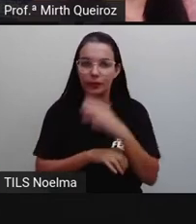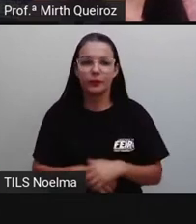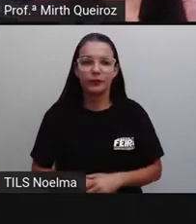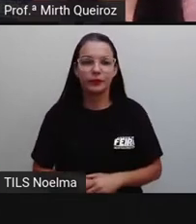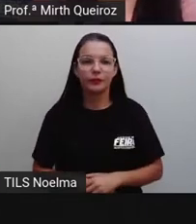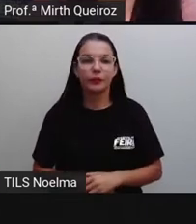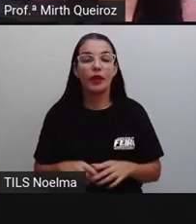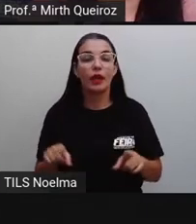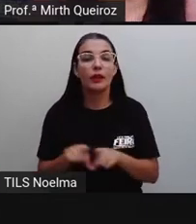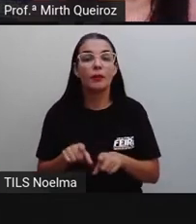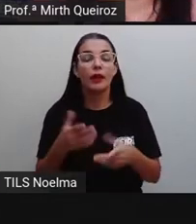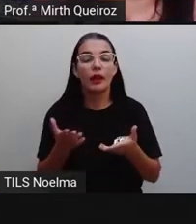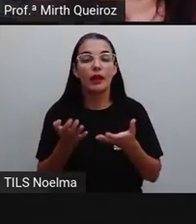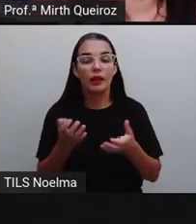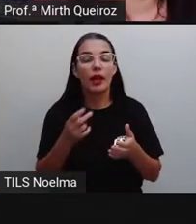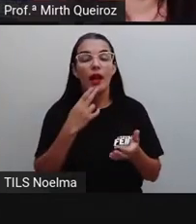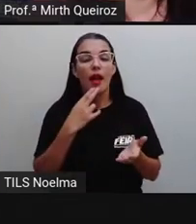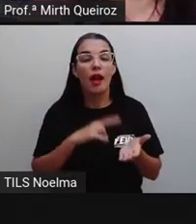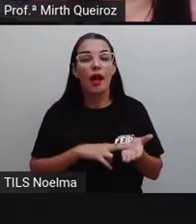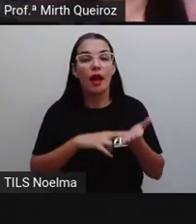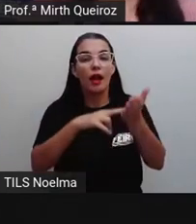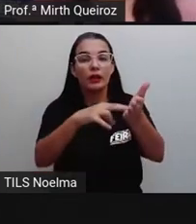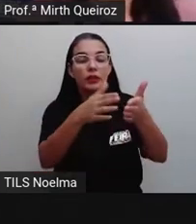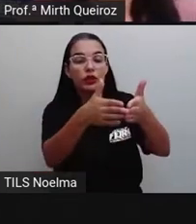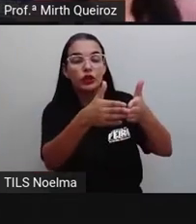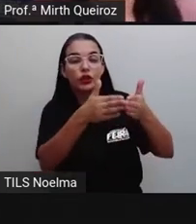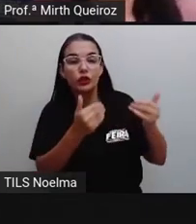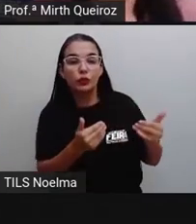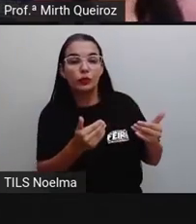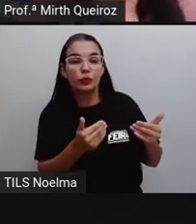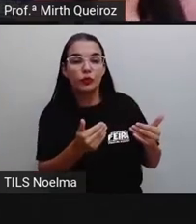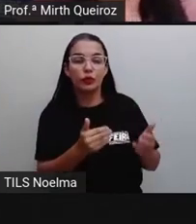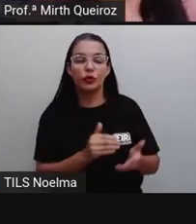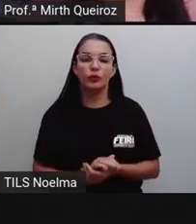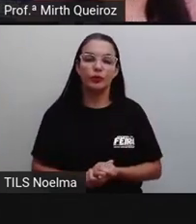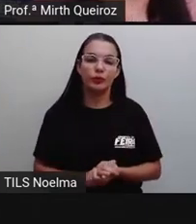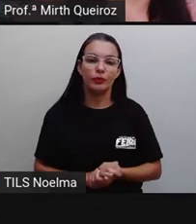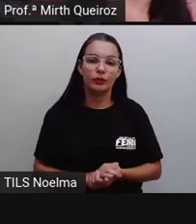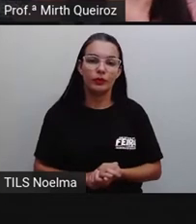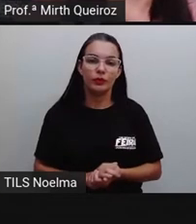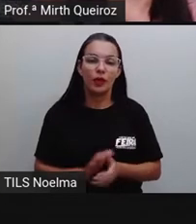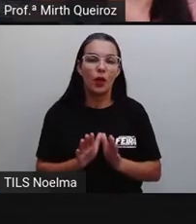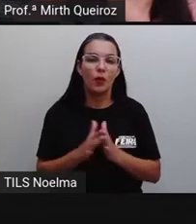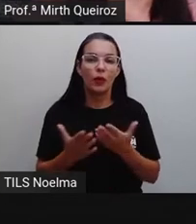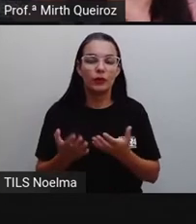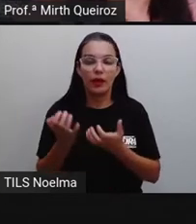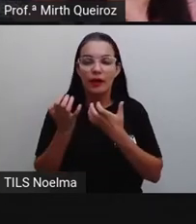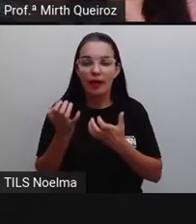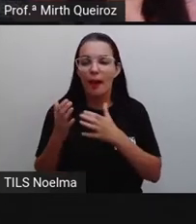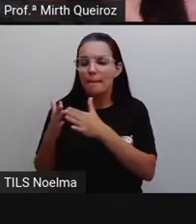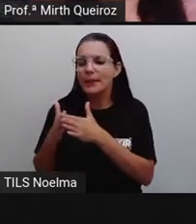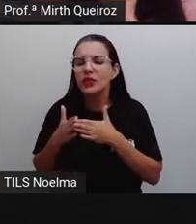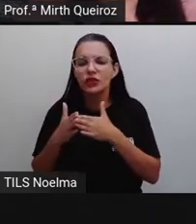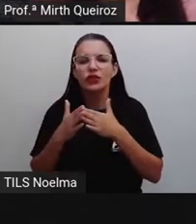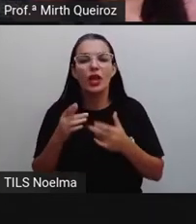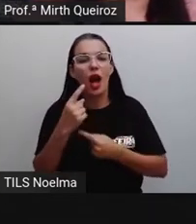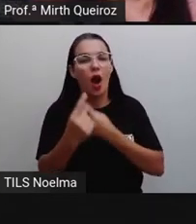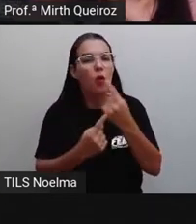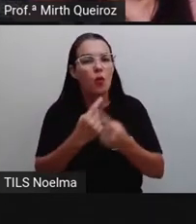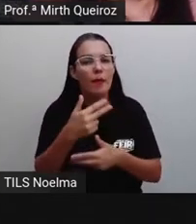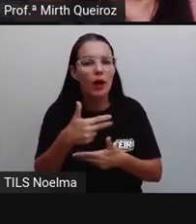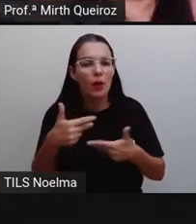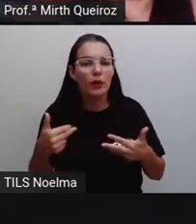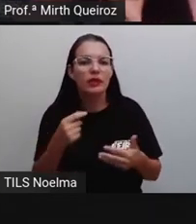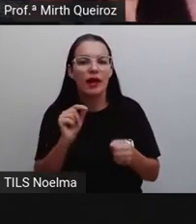Nós temos a carta de solicitação, né? Quando a gente quer solicitar algo,